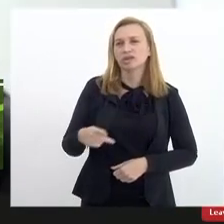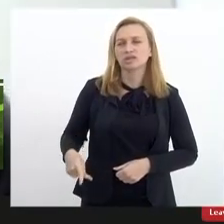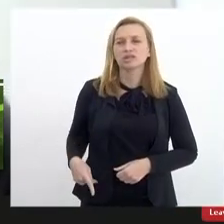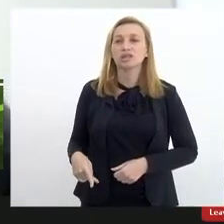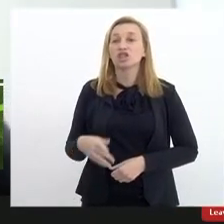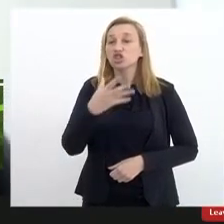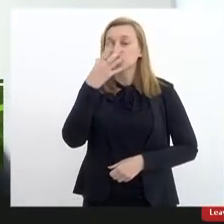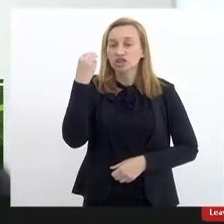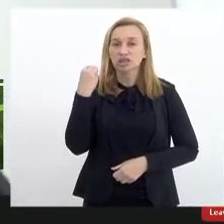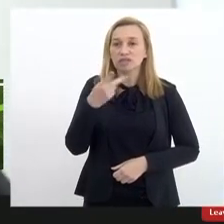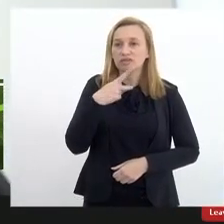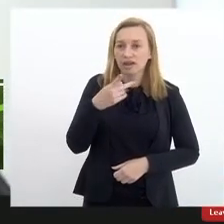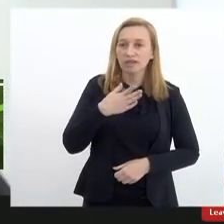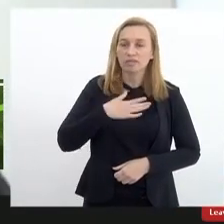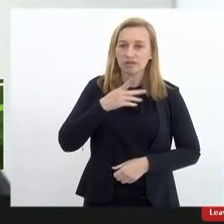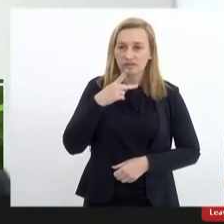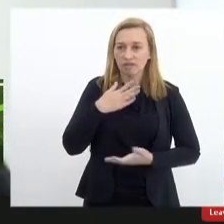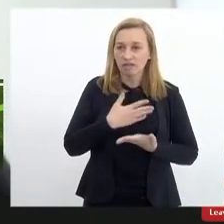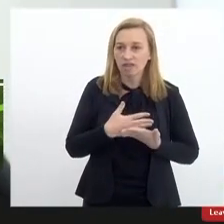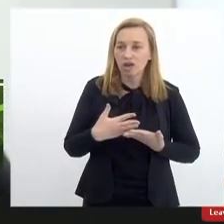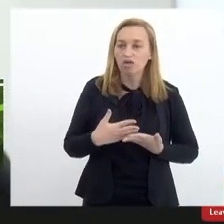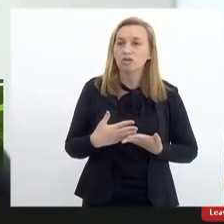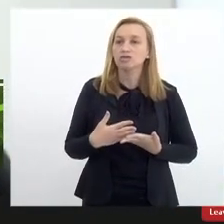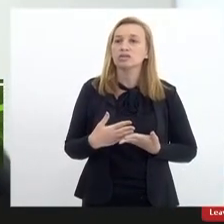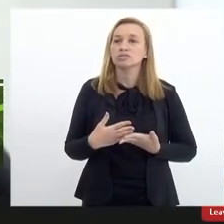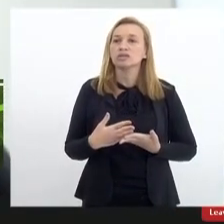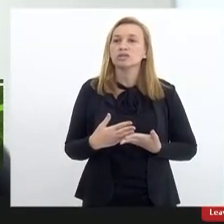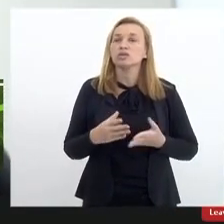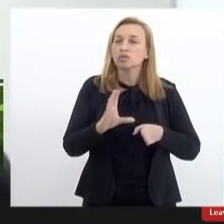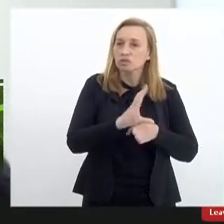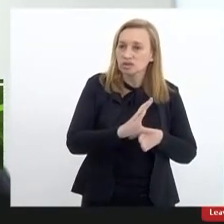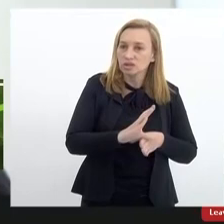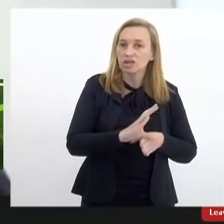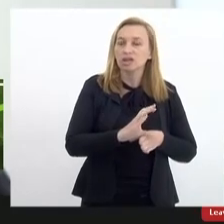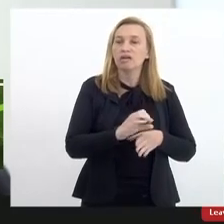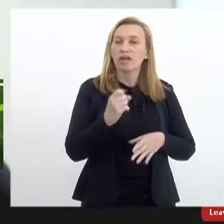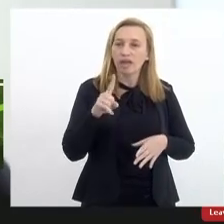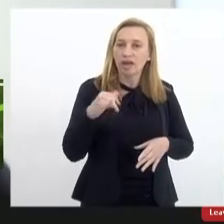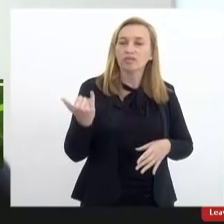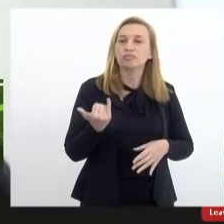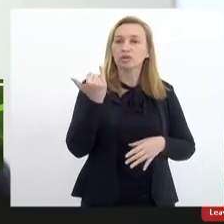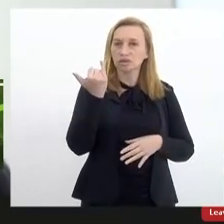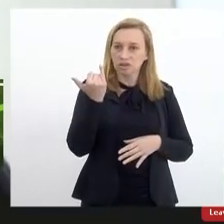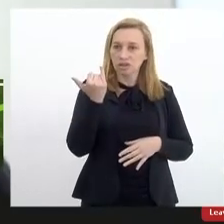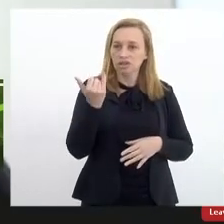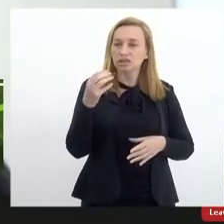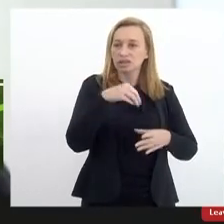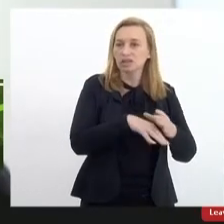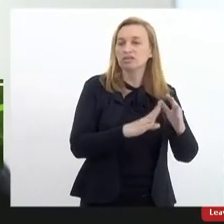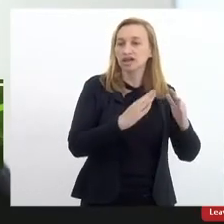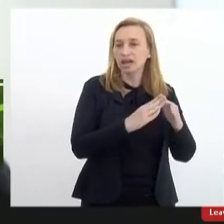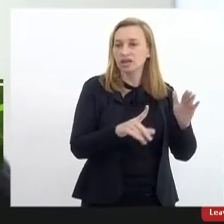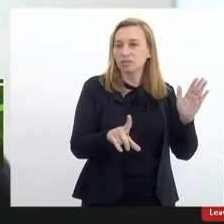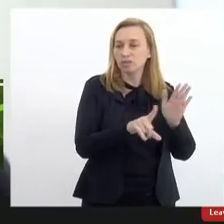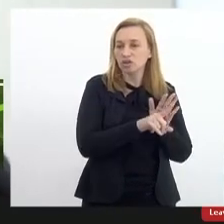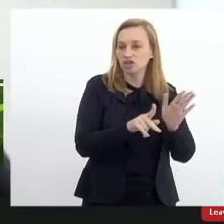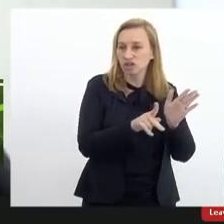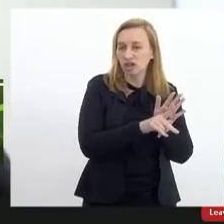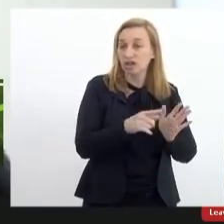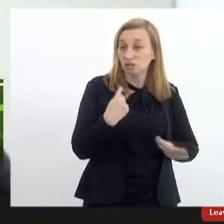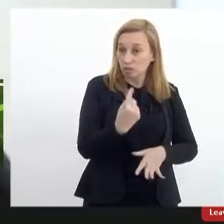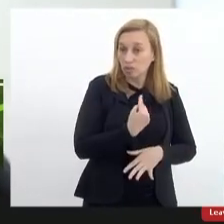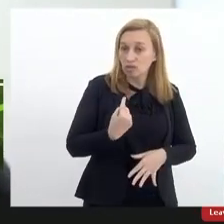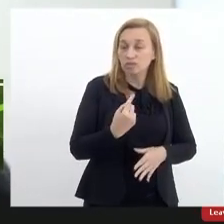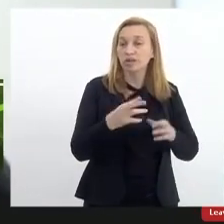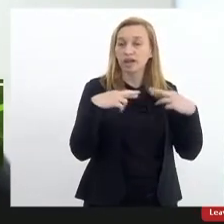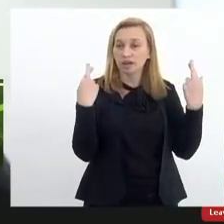esqueci de falar na minha intervenção inicial que a gente considera o conselho tão importante que tramita na casa um projeto de lei de nossa autoria para que